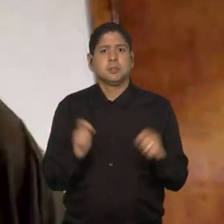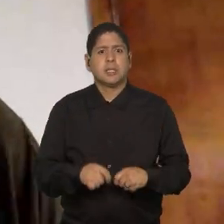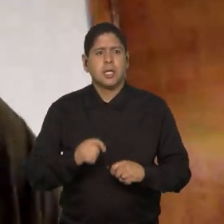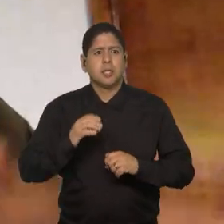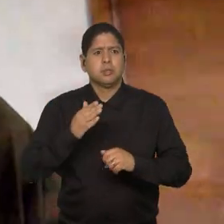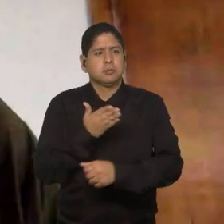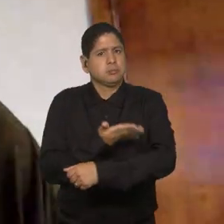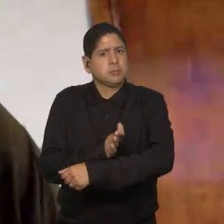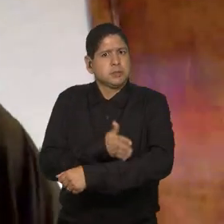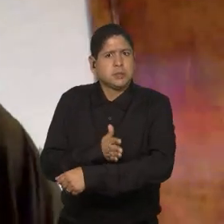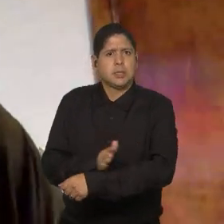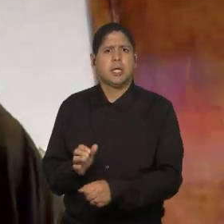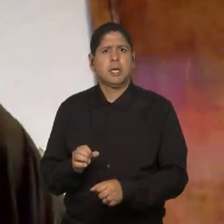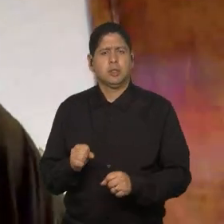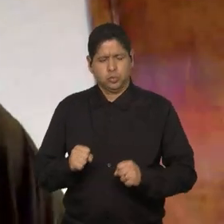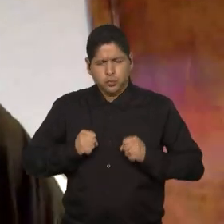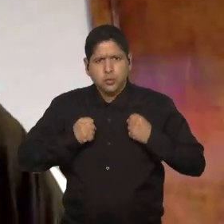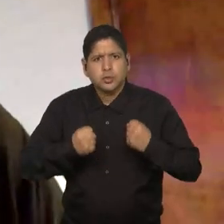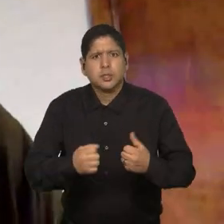treinar, de se dedicar.